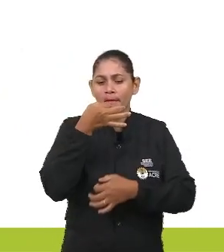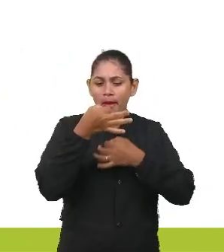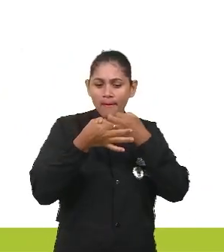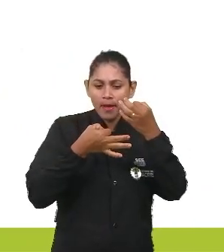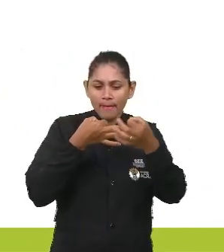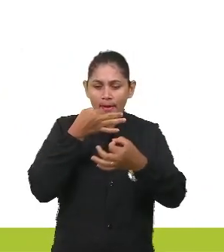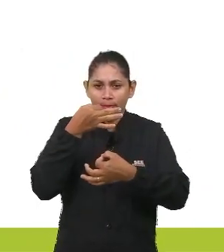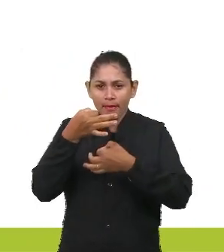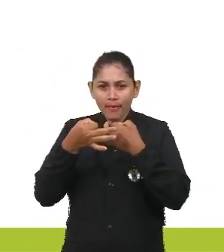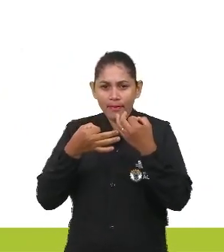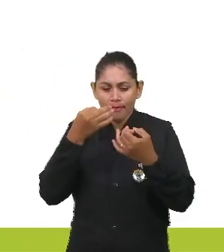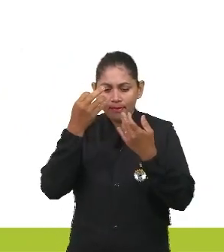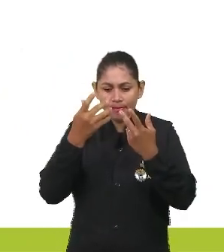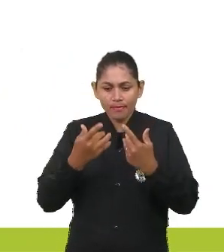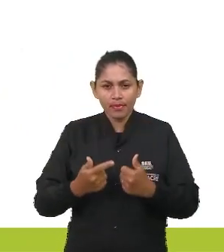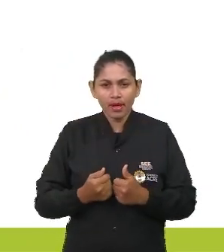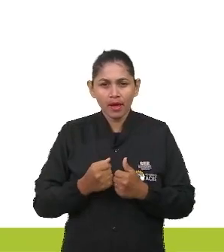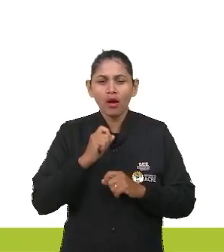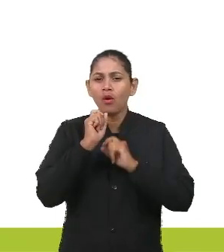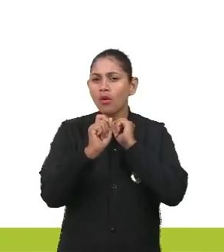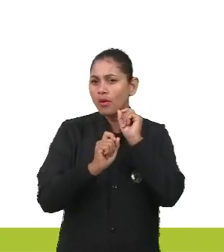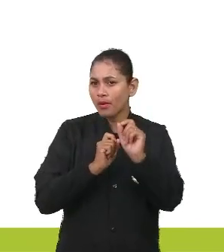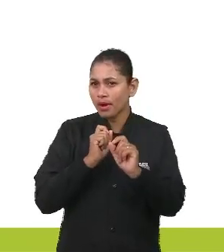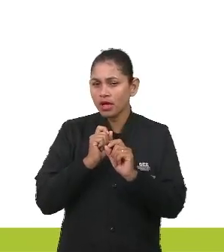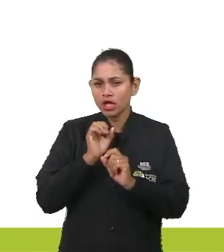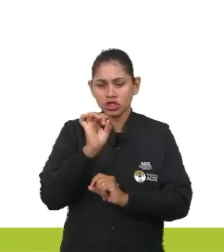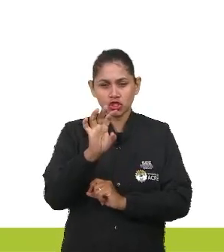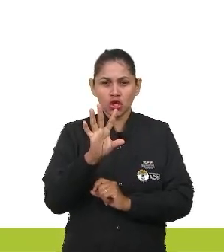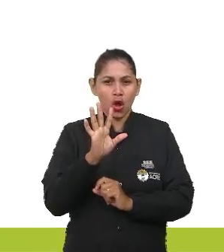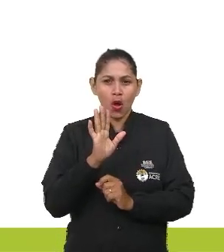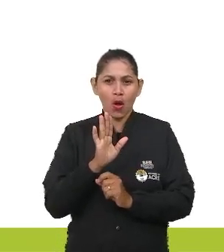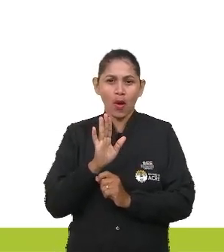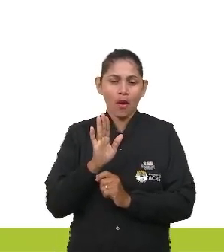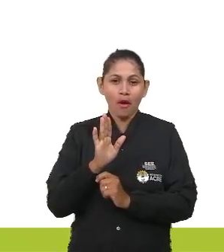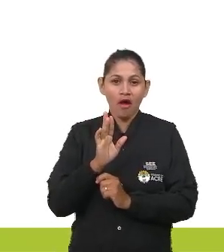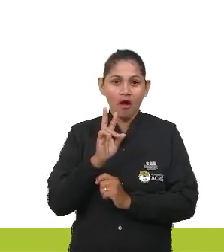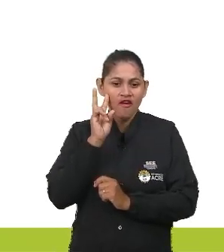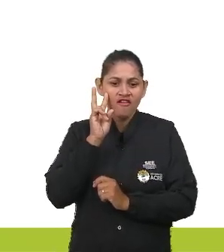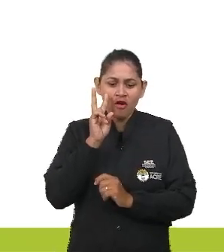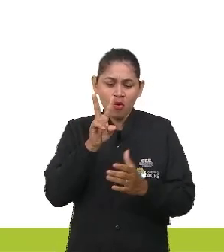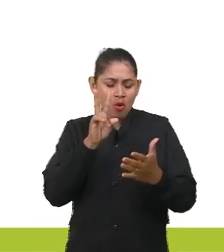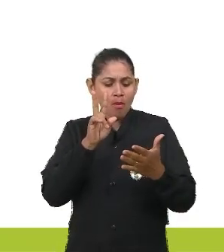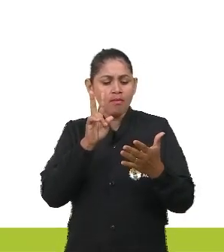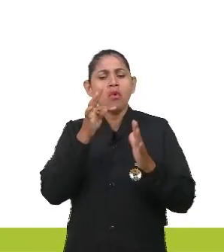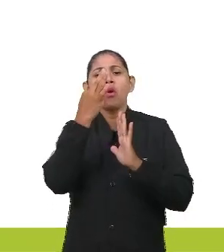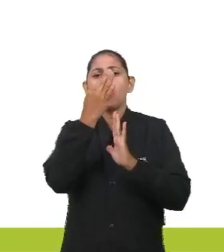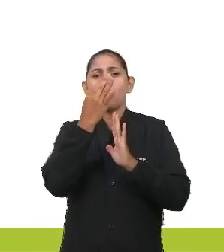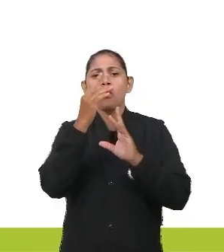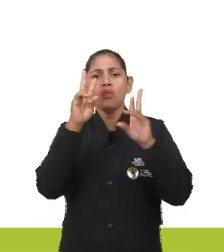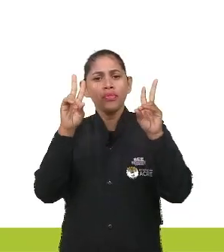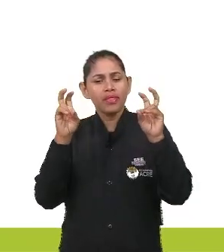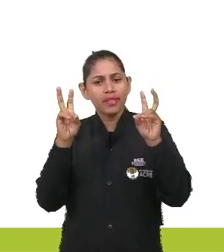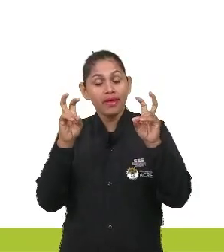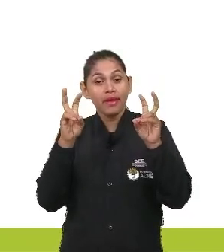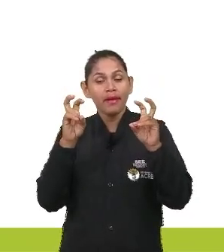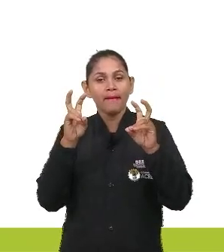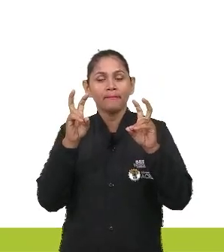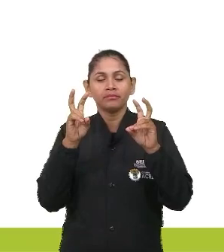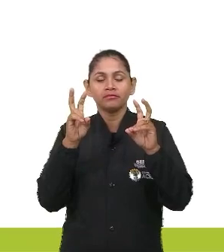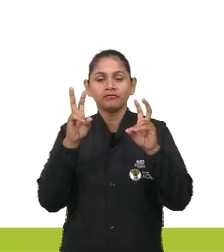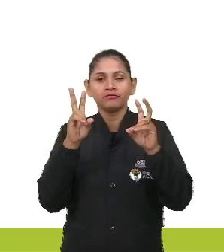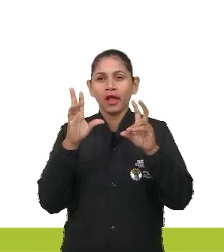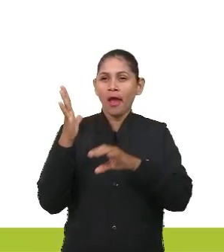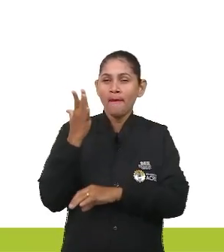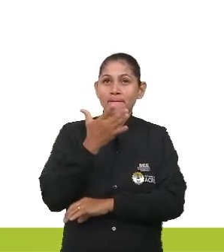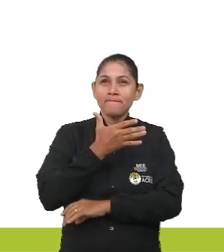sociocultural, ou repertório, é apenas você ver o tema, e aí depois você faz aí as suas melhores alusões,